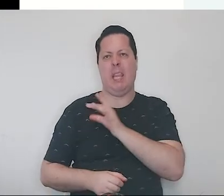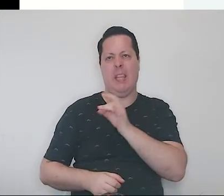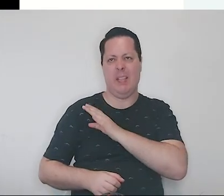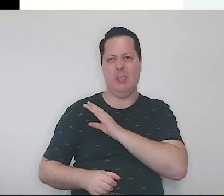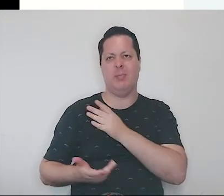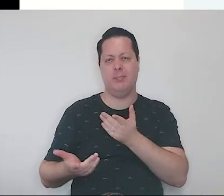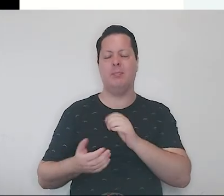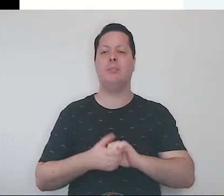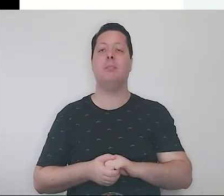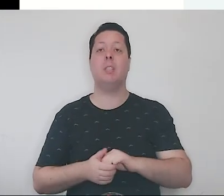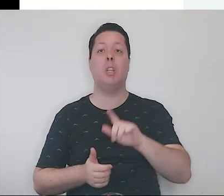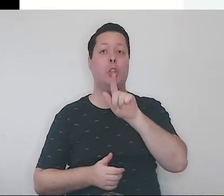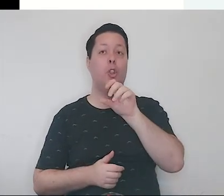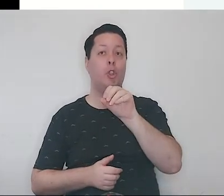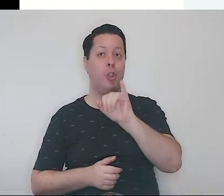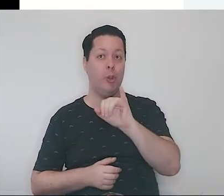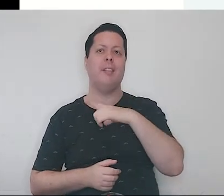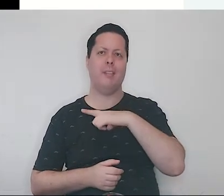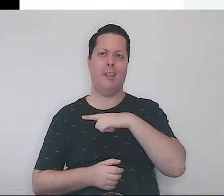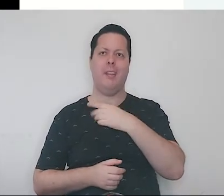os colegas de goi.